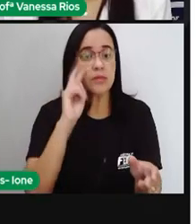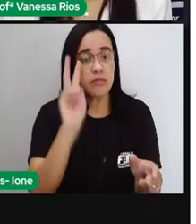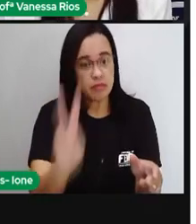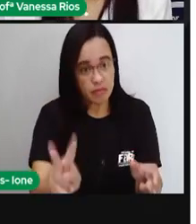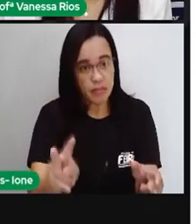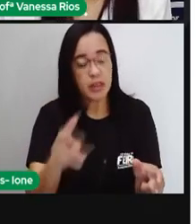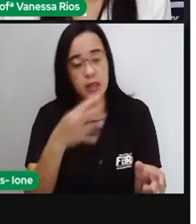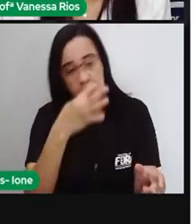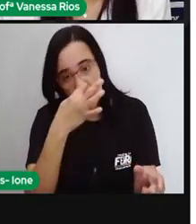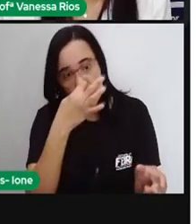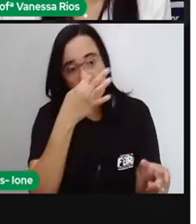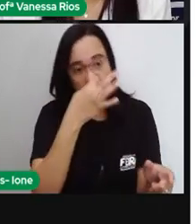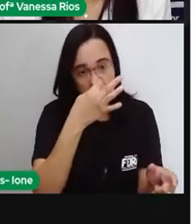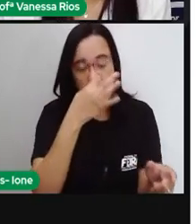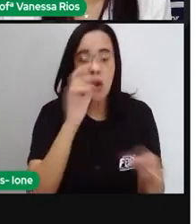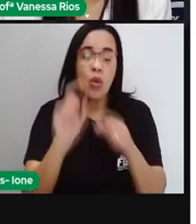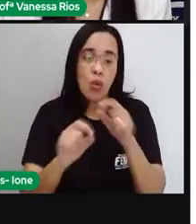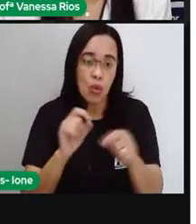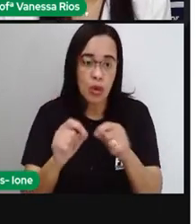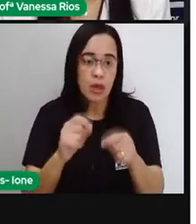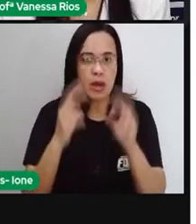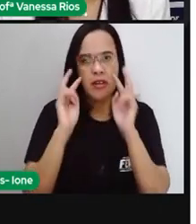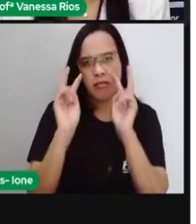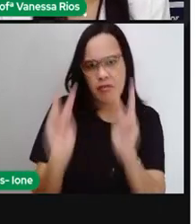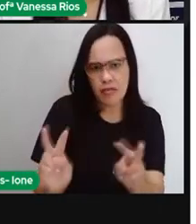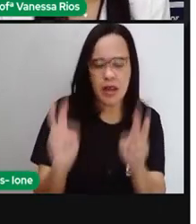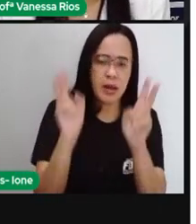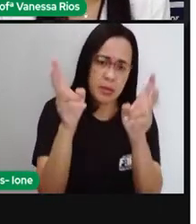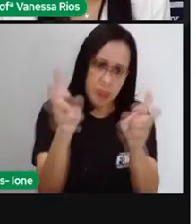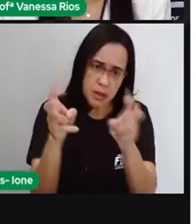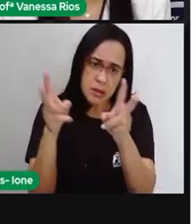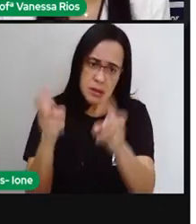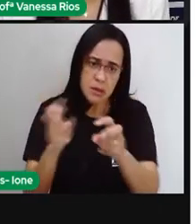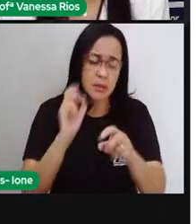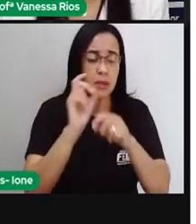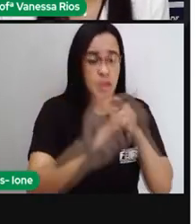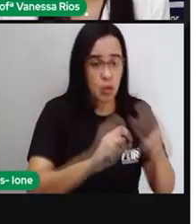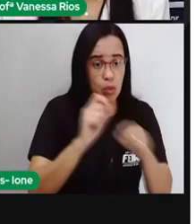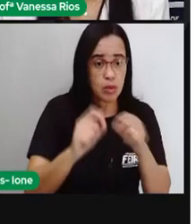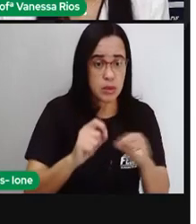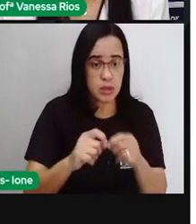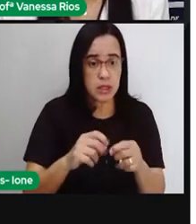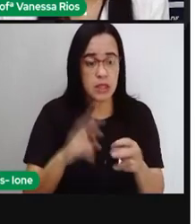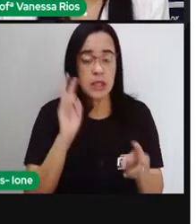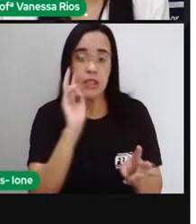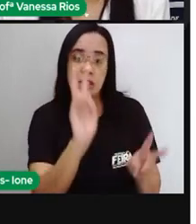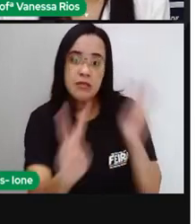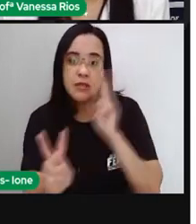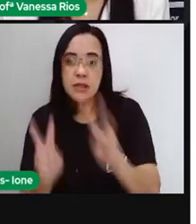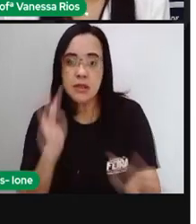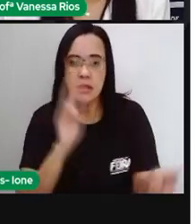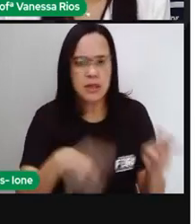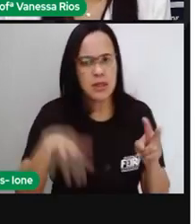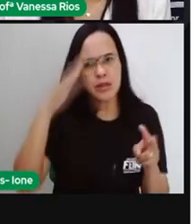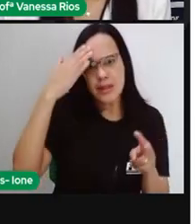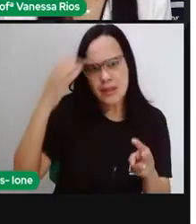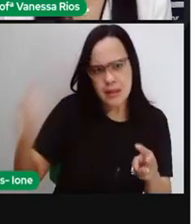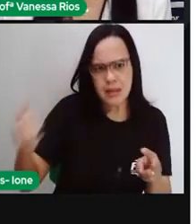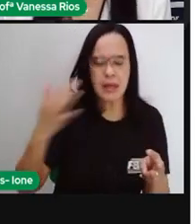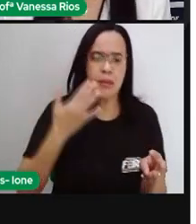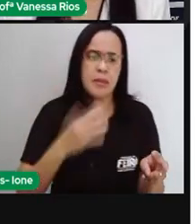tentar enxergar com os olhos do artista, mas perceber que a gente também tem aí a nossa visão e interpretação desse tipo de arte.